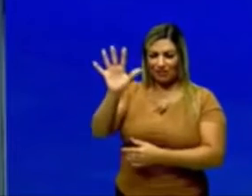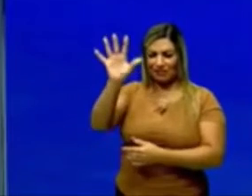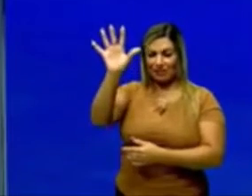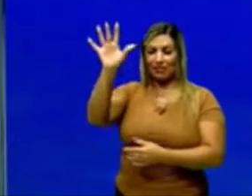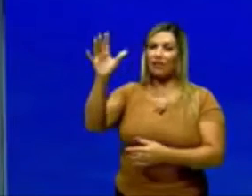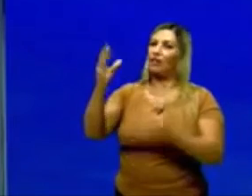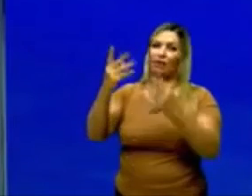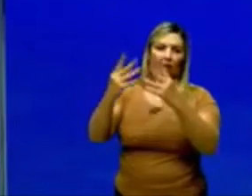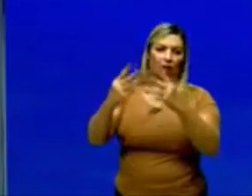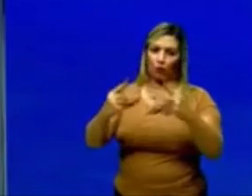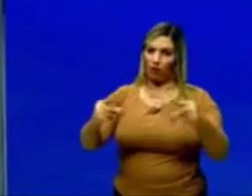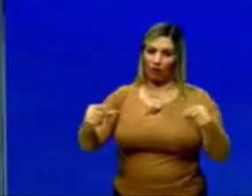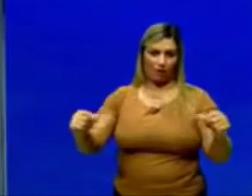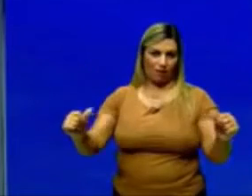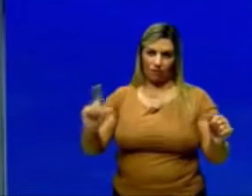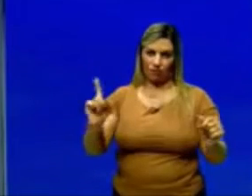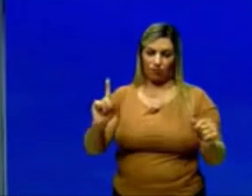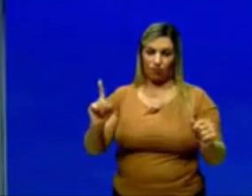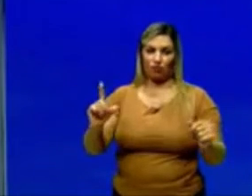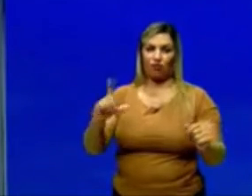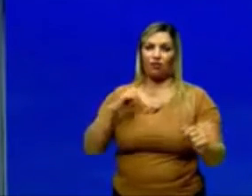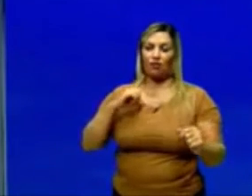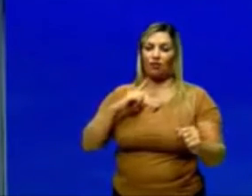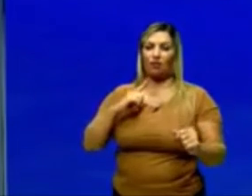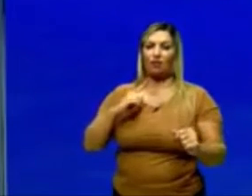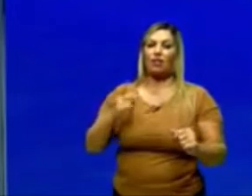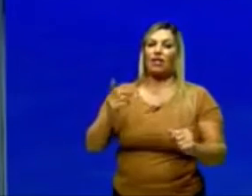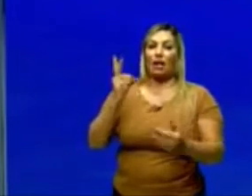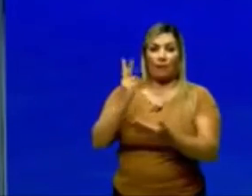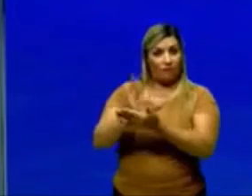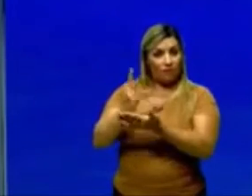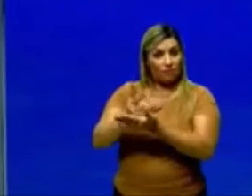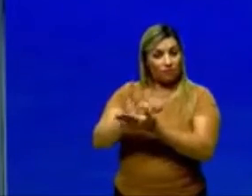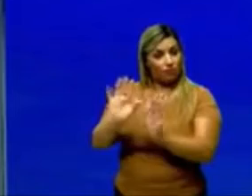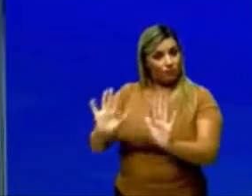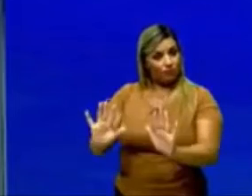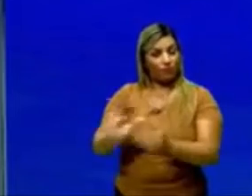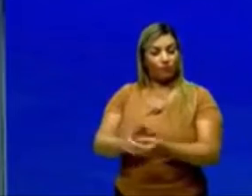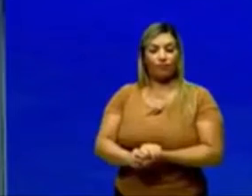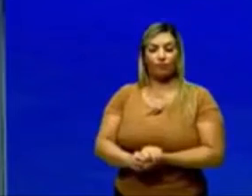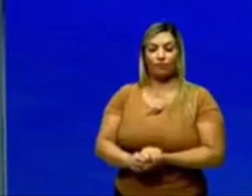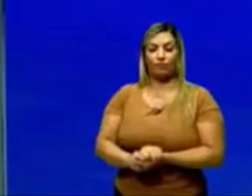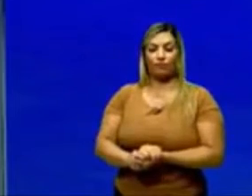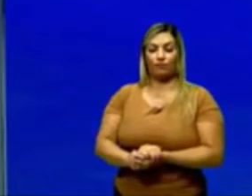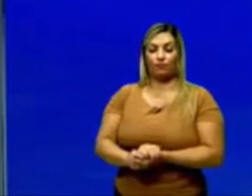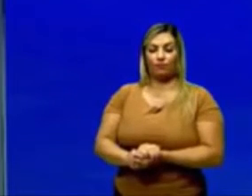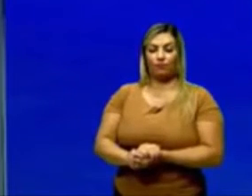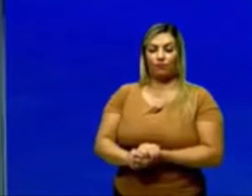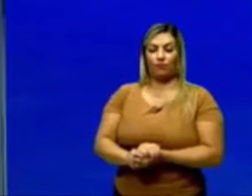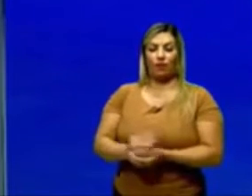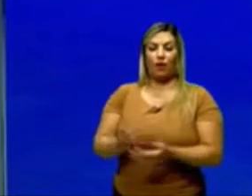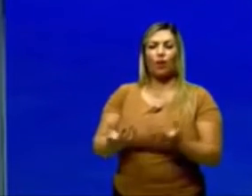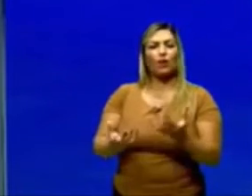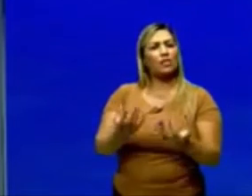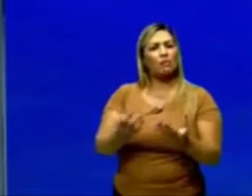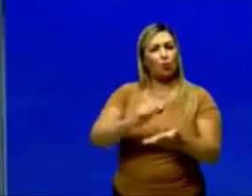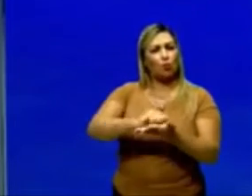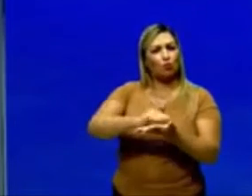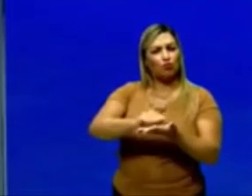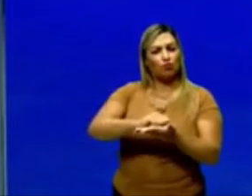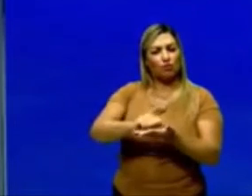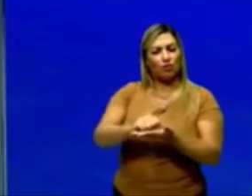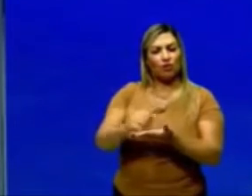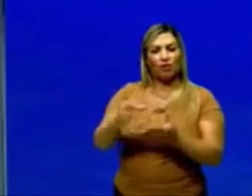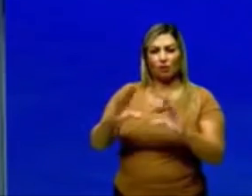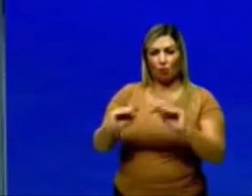normal, né, ele se decompõe. Então, ele é termofixo. Uma esponja, por exemplo, né, a esponja a gente aquece,